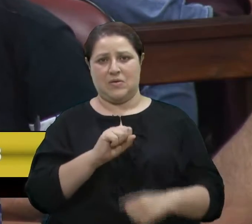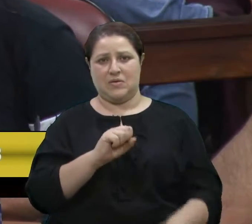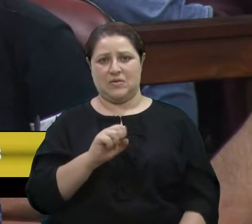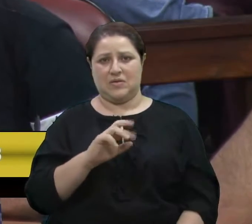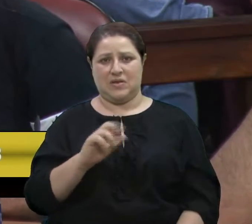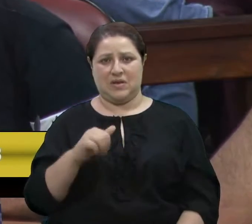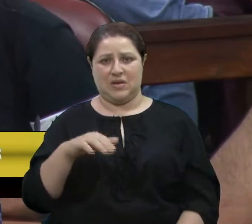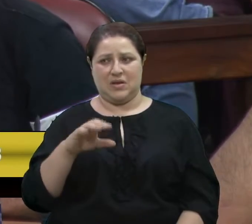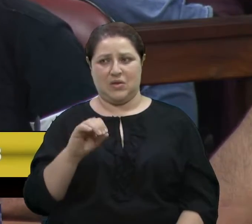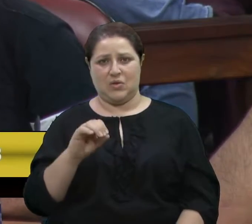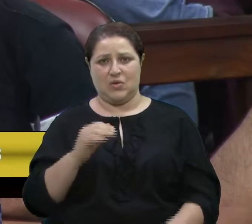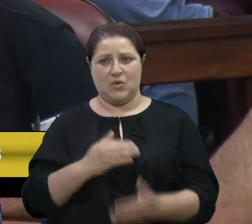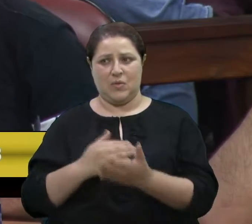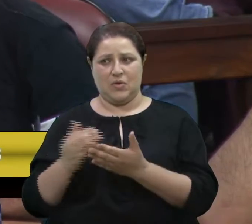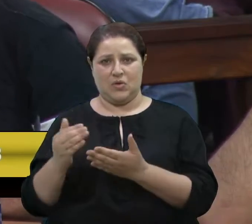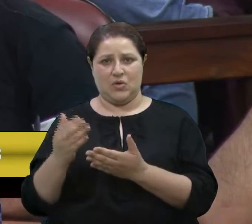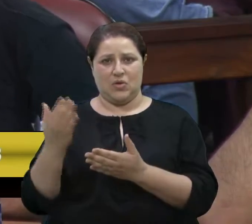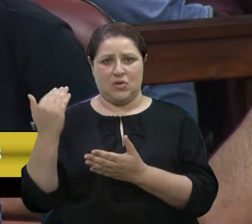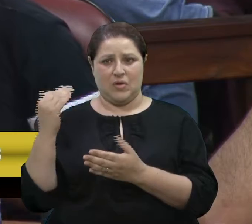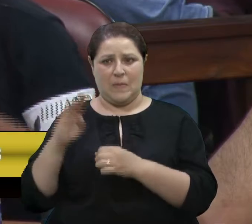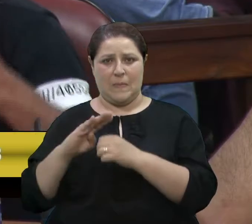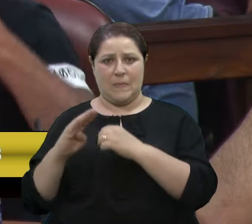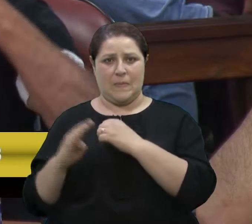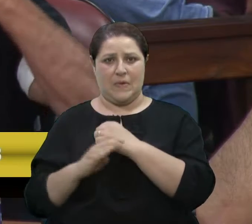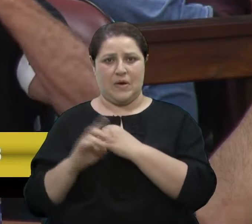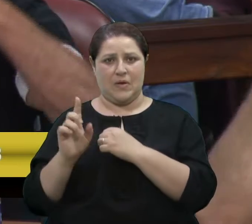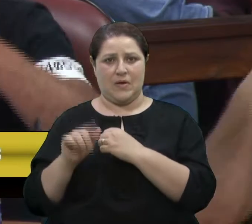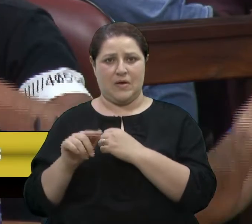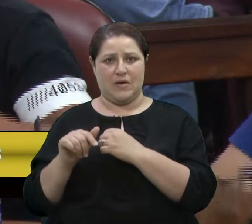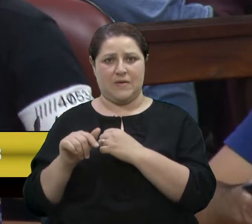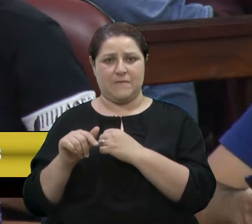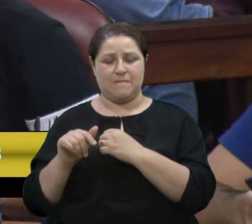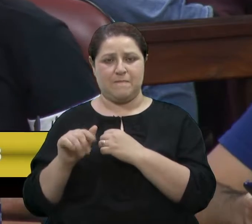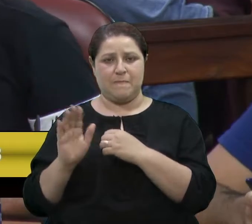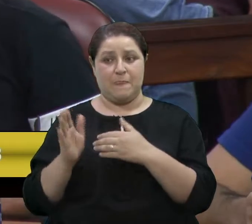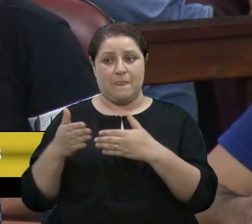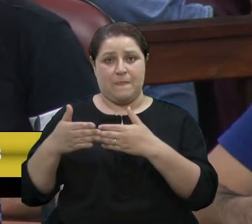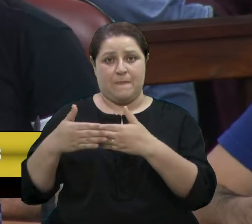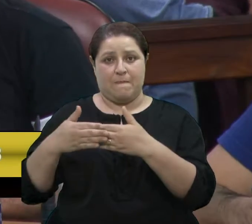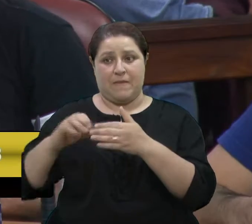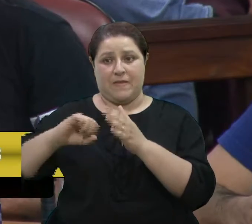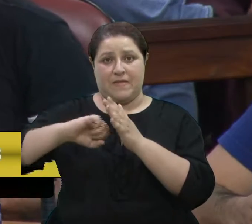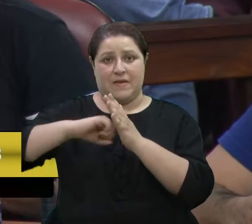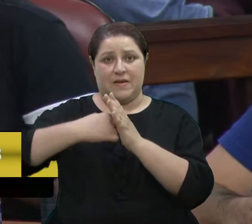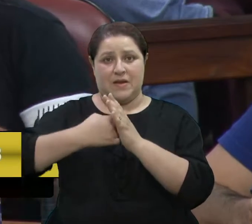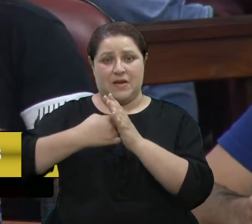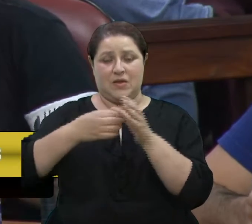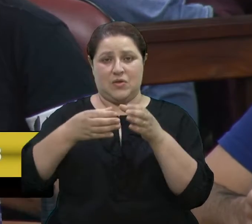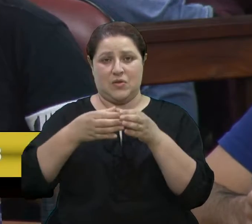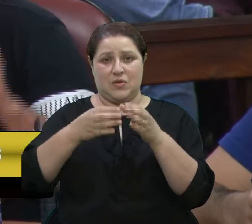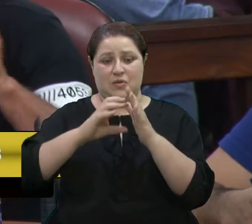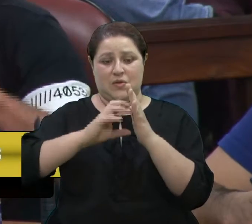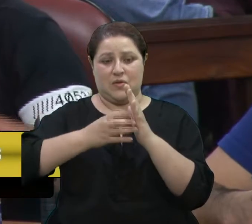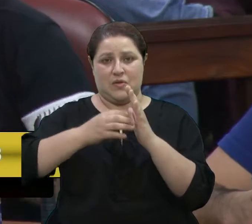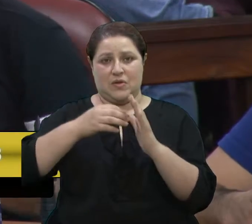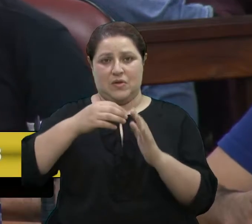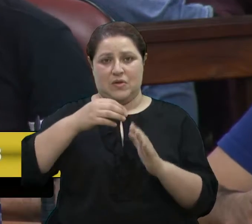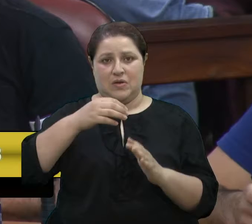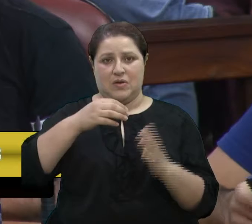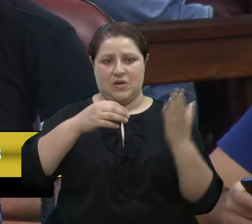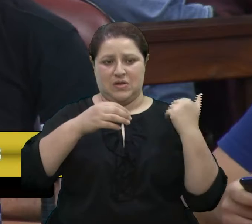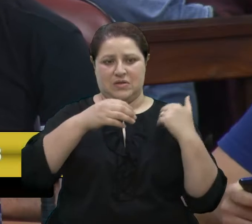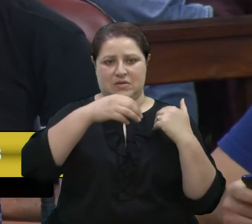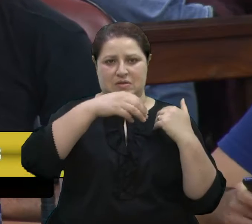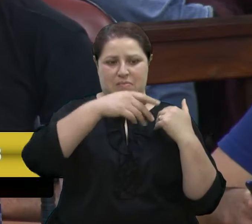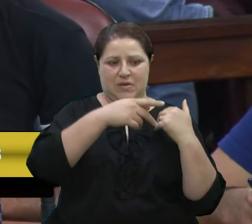o nosso bairro foi trancado pelo partido do PMDB, hoje